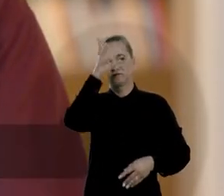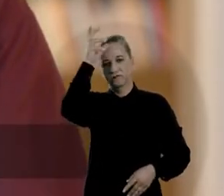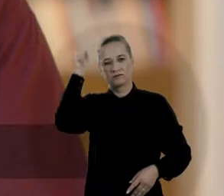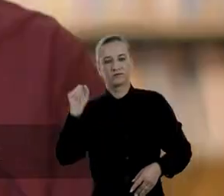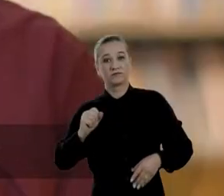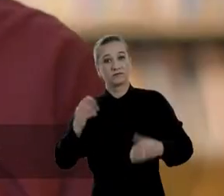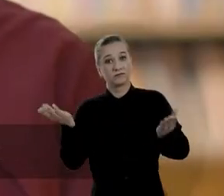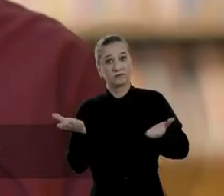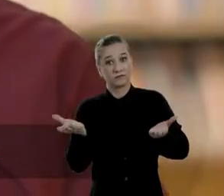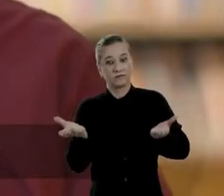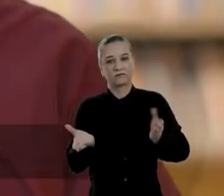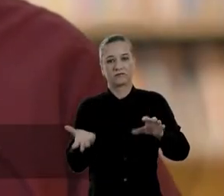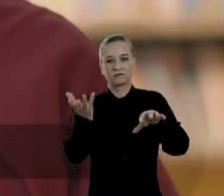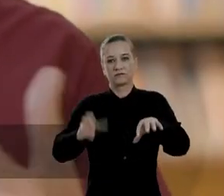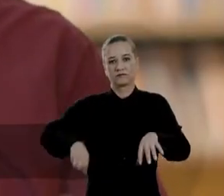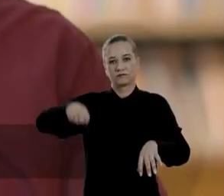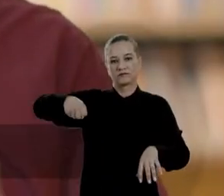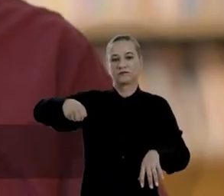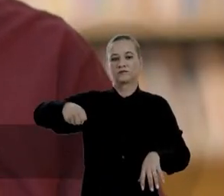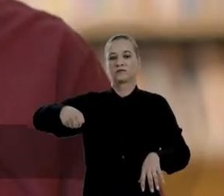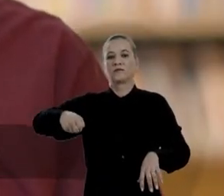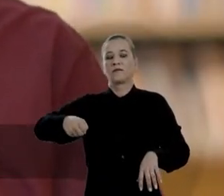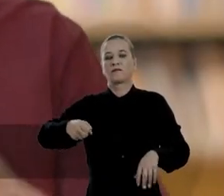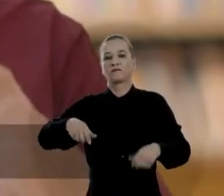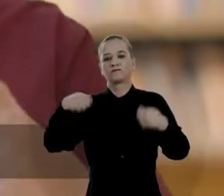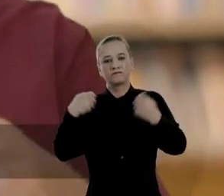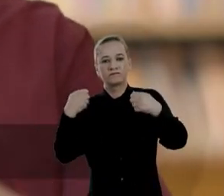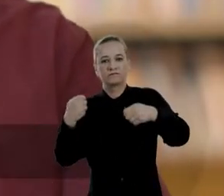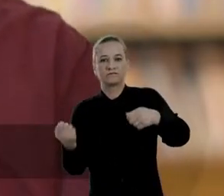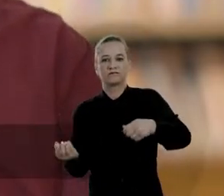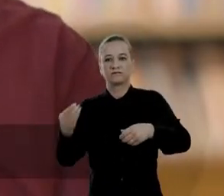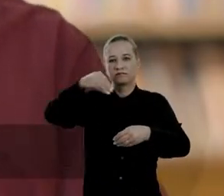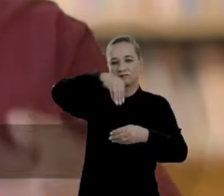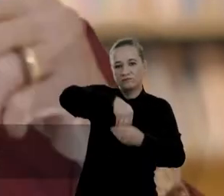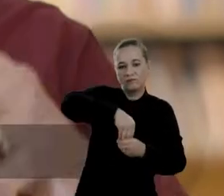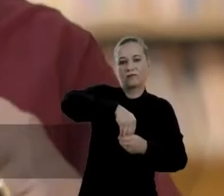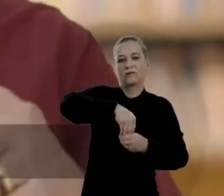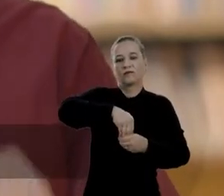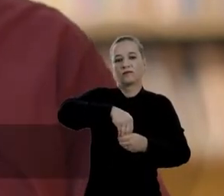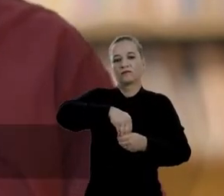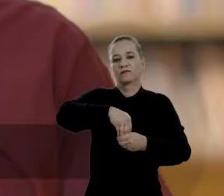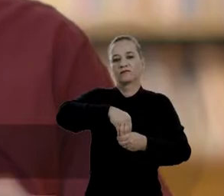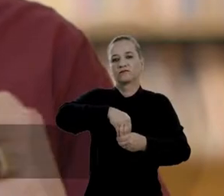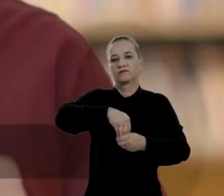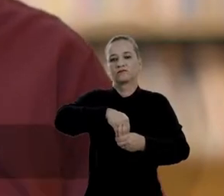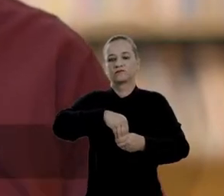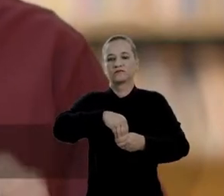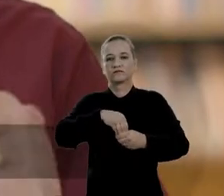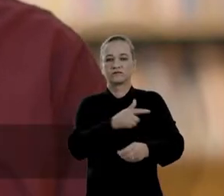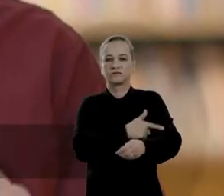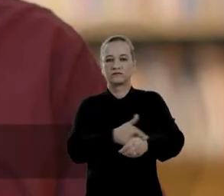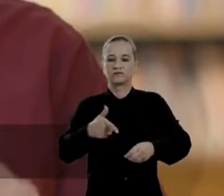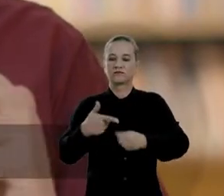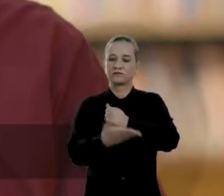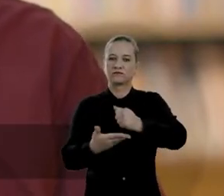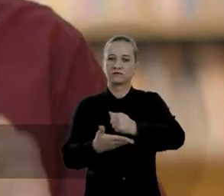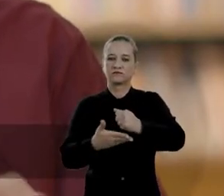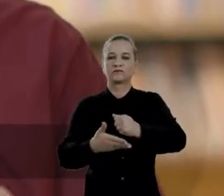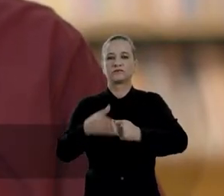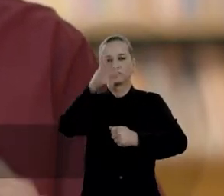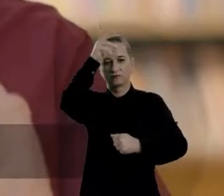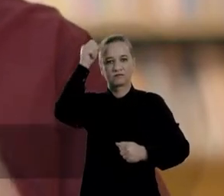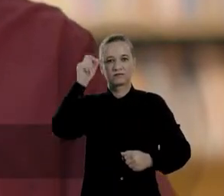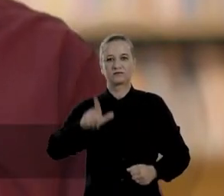Grosso do Sul. Agora, como senador da República, conto com o seu voto para trazer para cá os investimentos que a educação